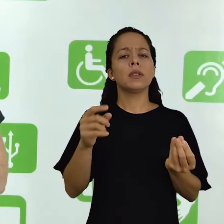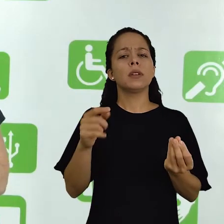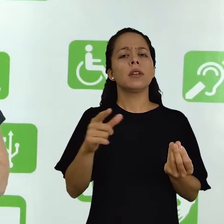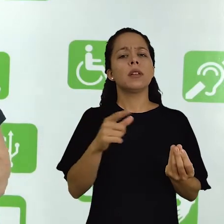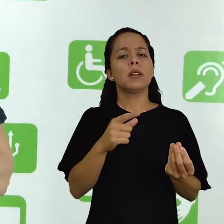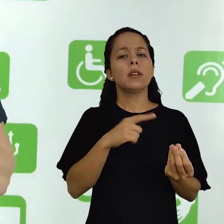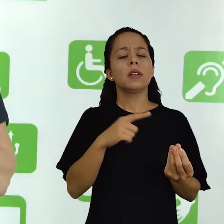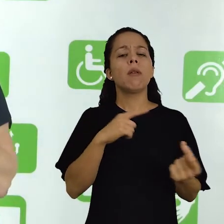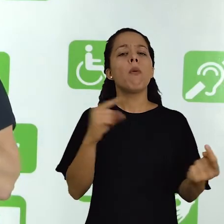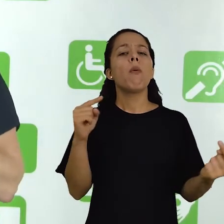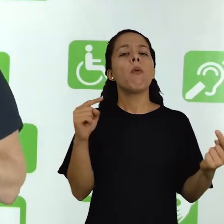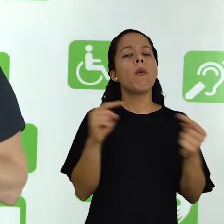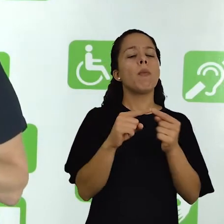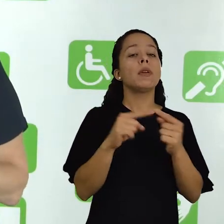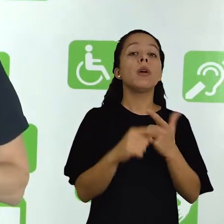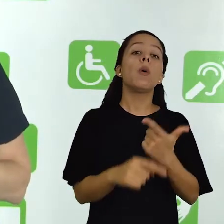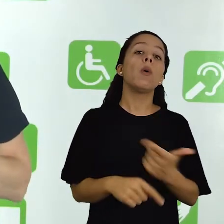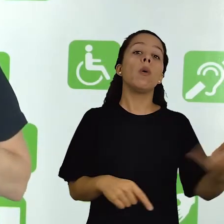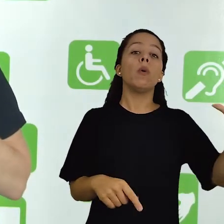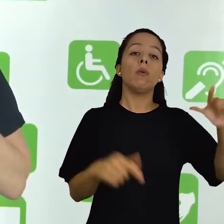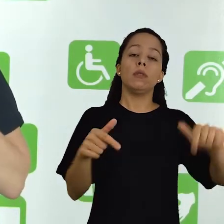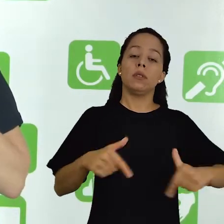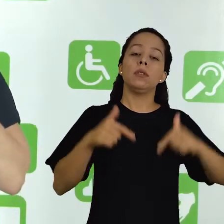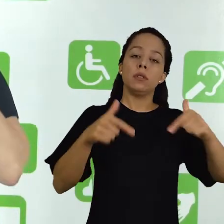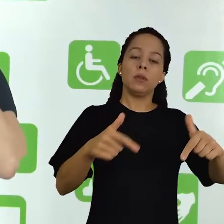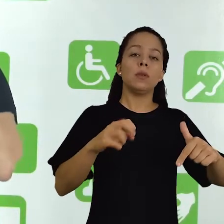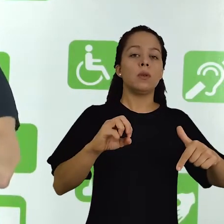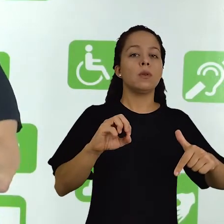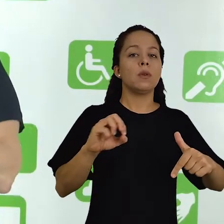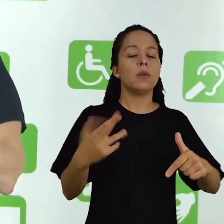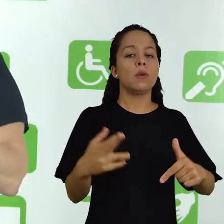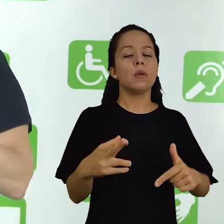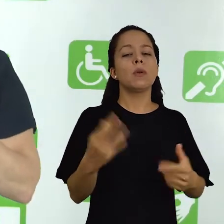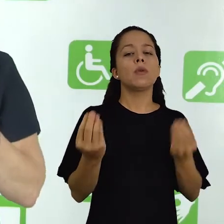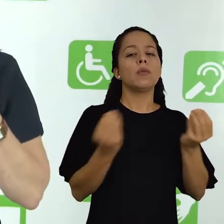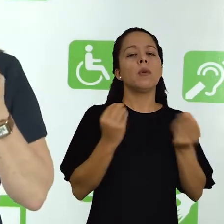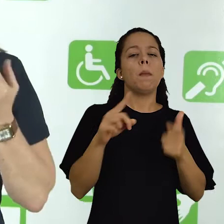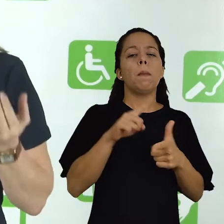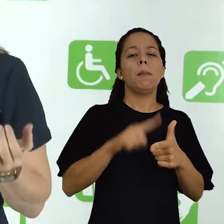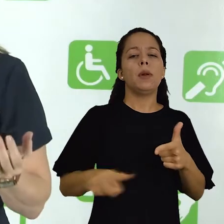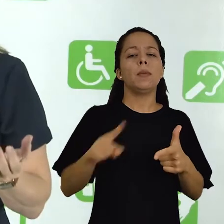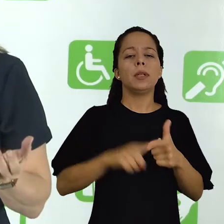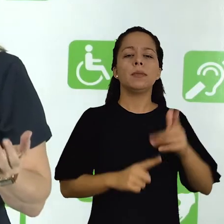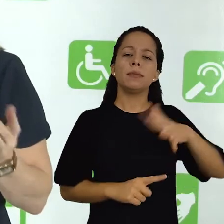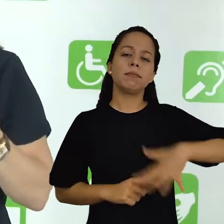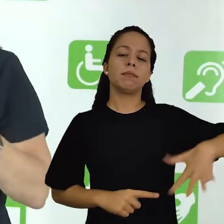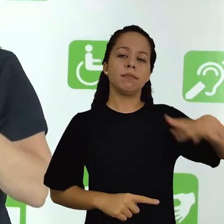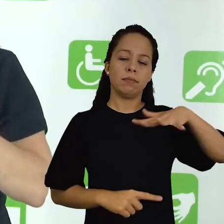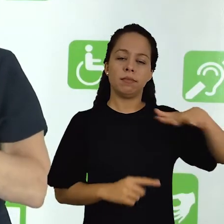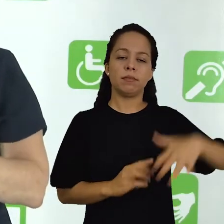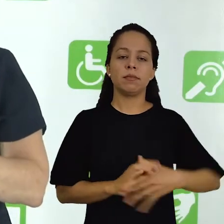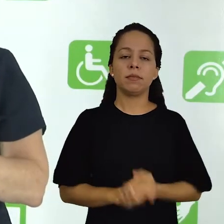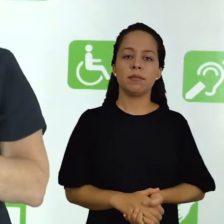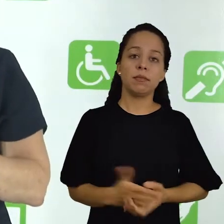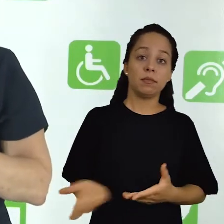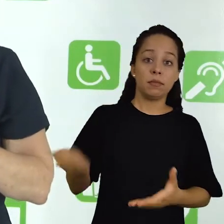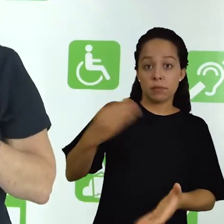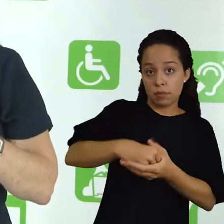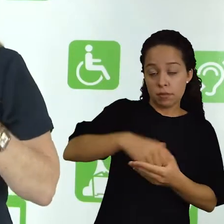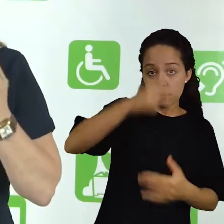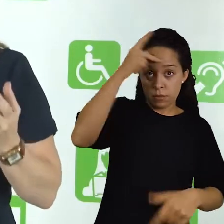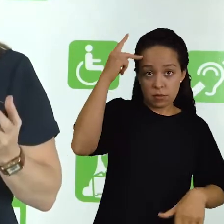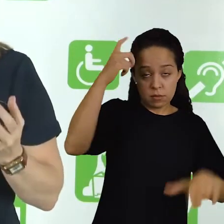realizada em associação com uma outra ação ou com a resolução de um problema coletivo